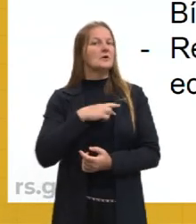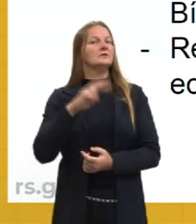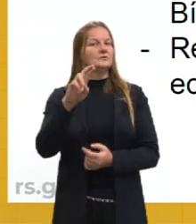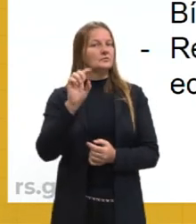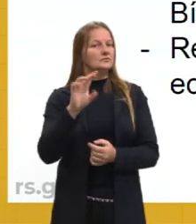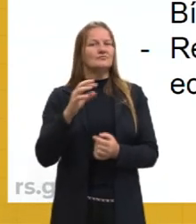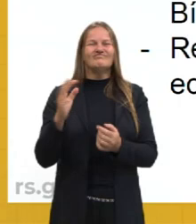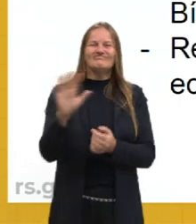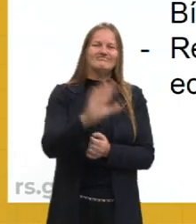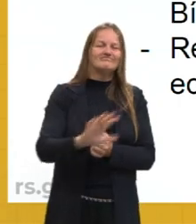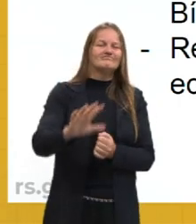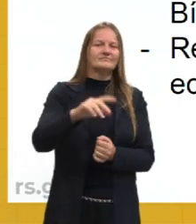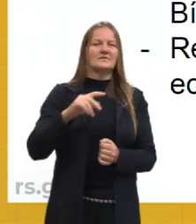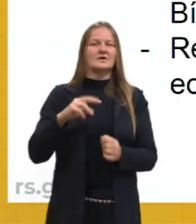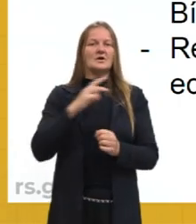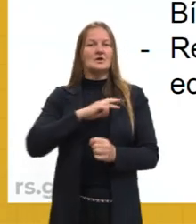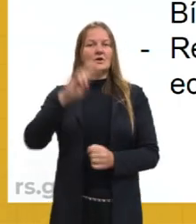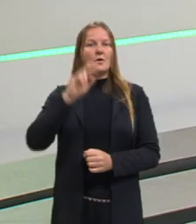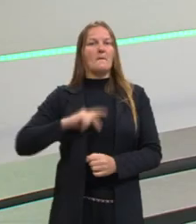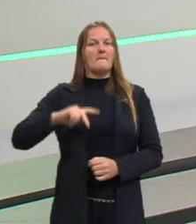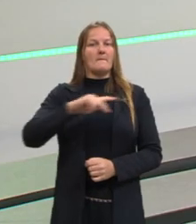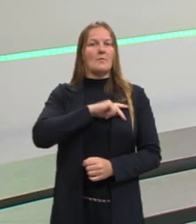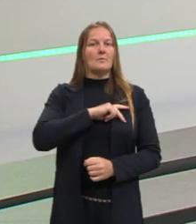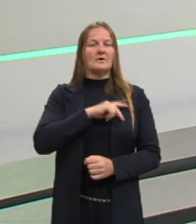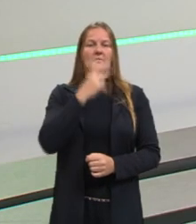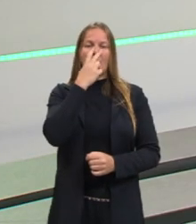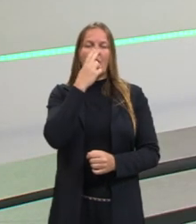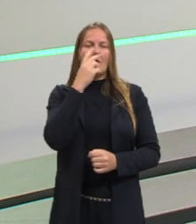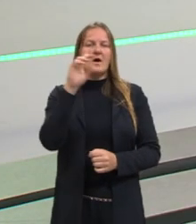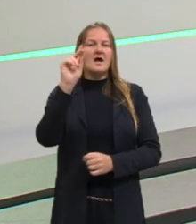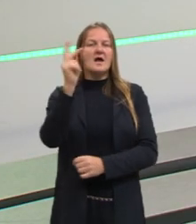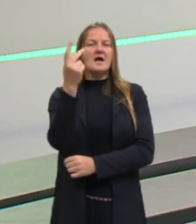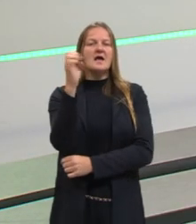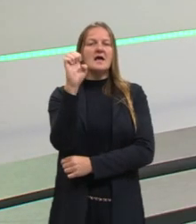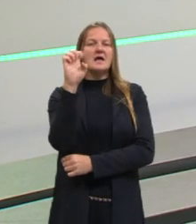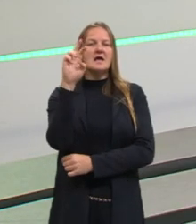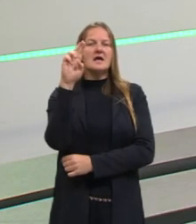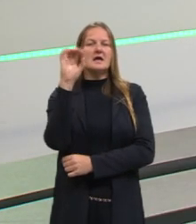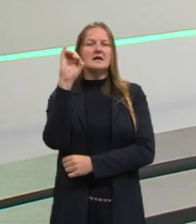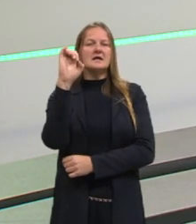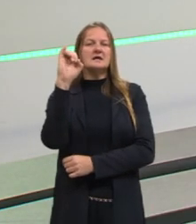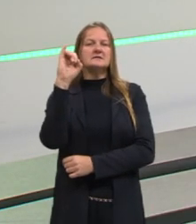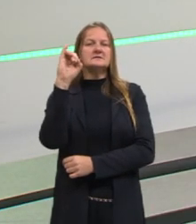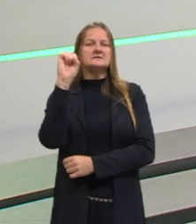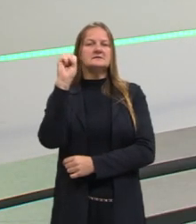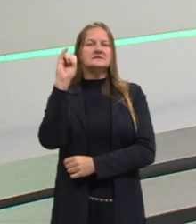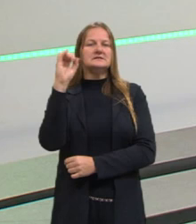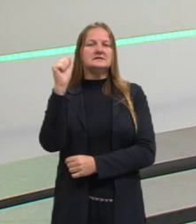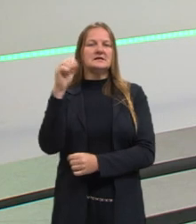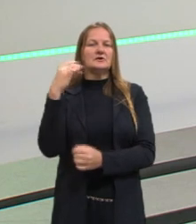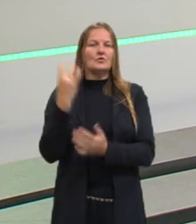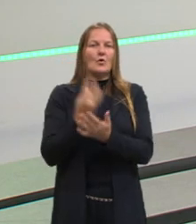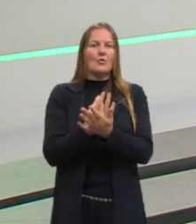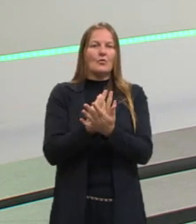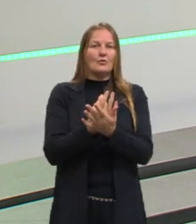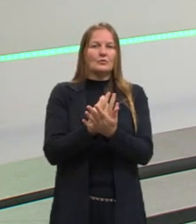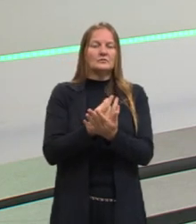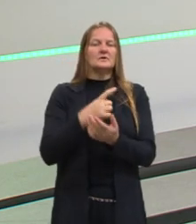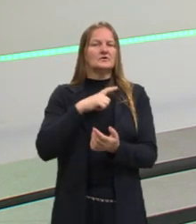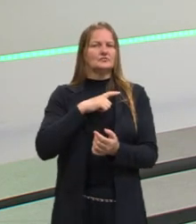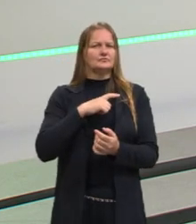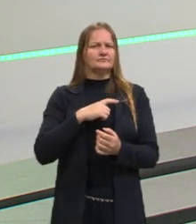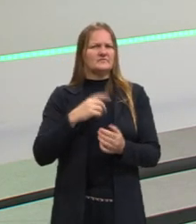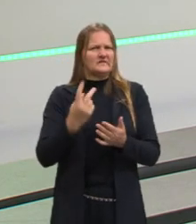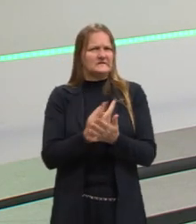religiosidade popular, ela era vista como heresia, como um desvio, como uma religião deturpada, errada.